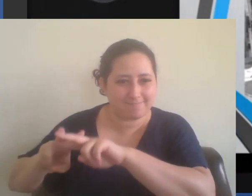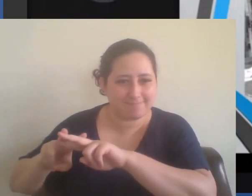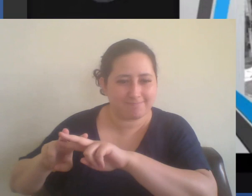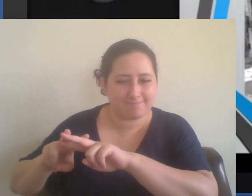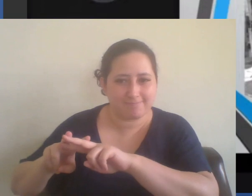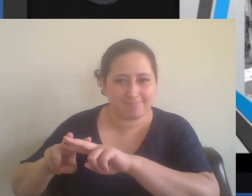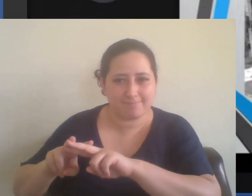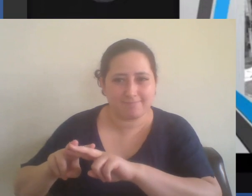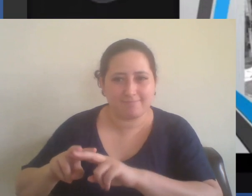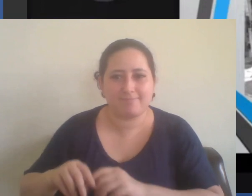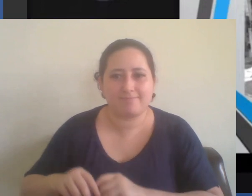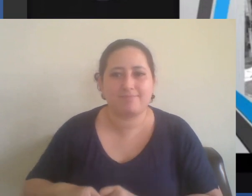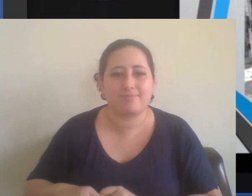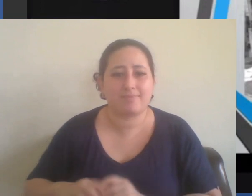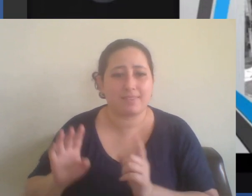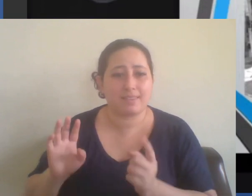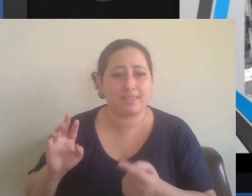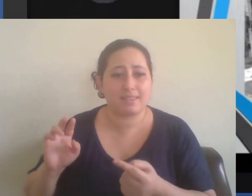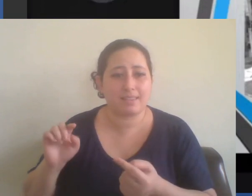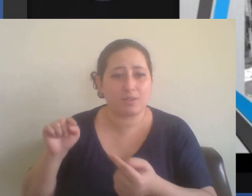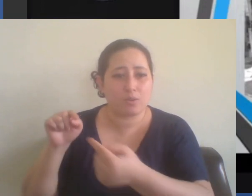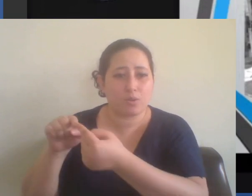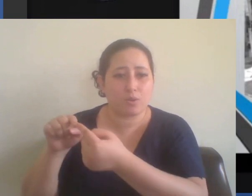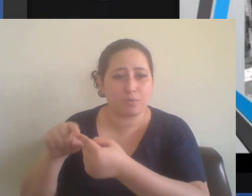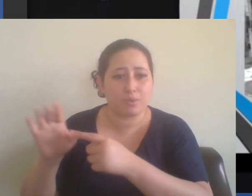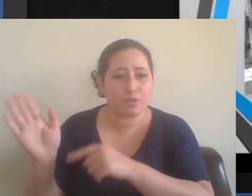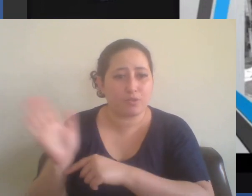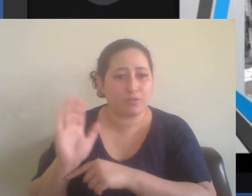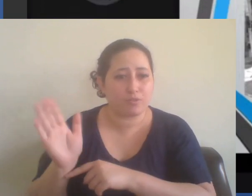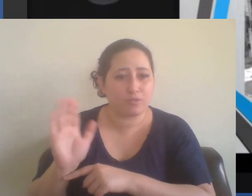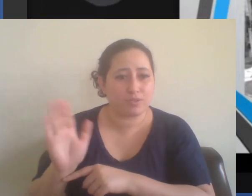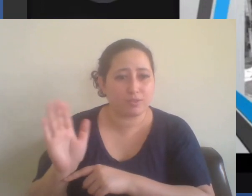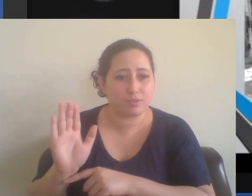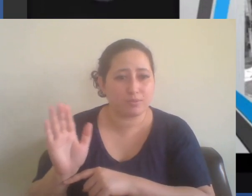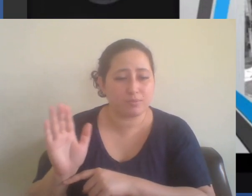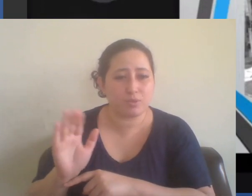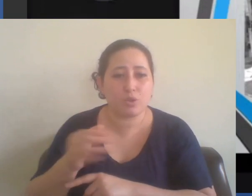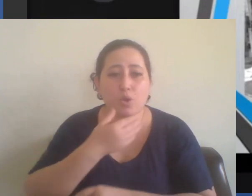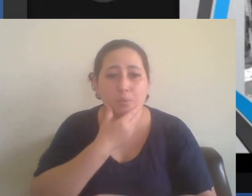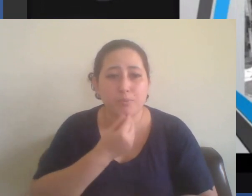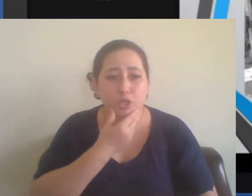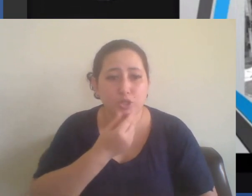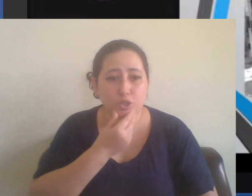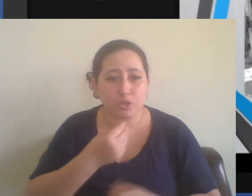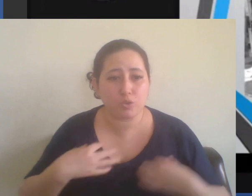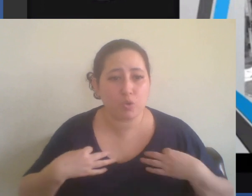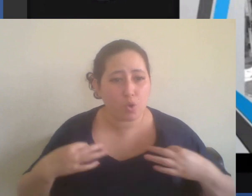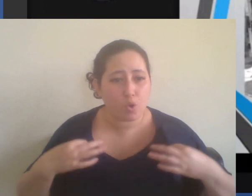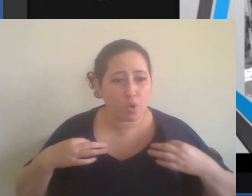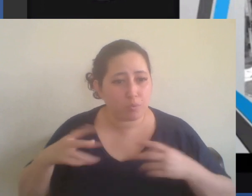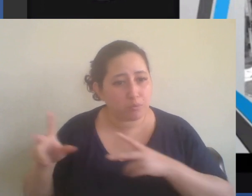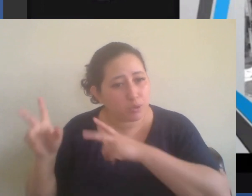qual ela tem muita referência num filme que é o menino do pijama listrado